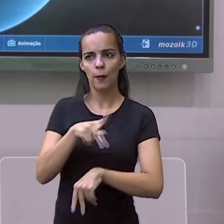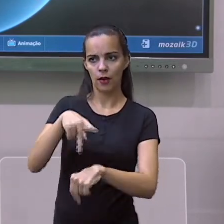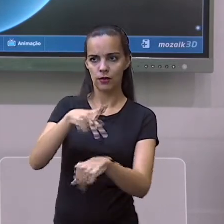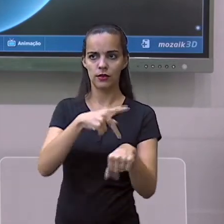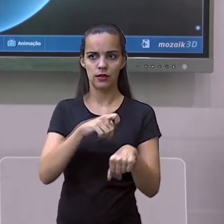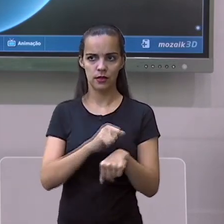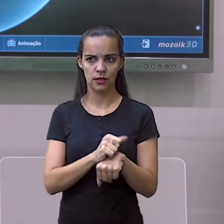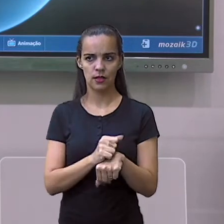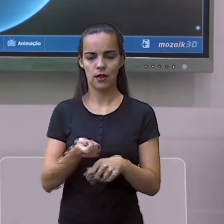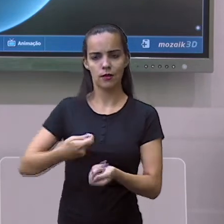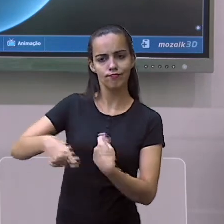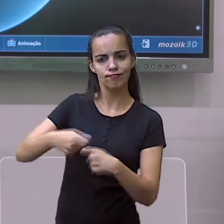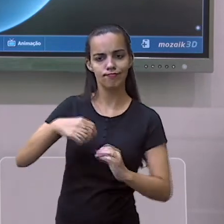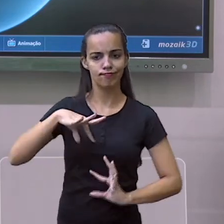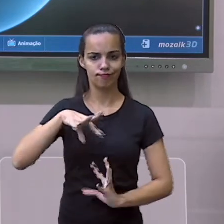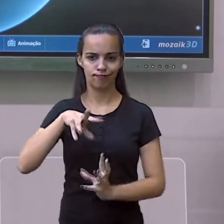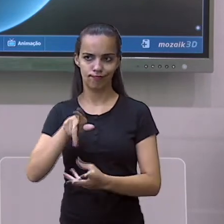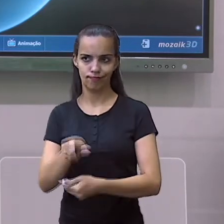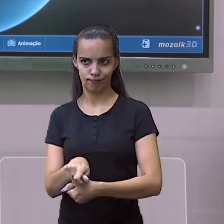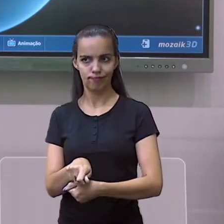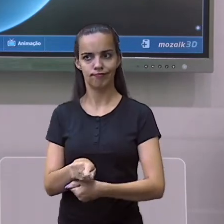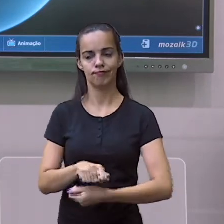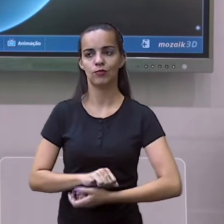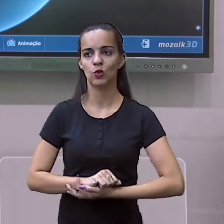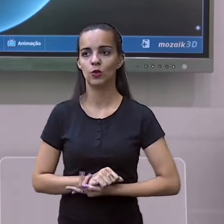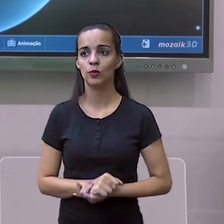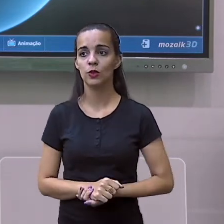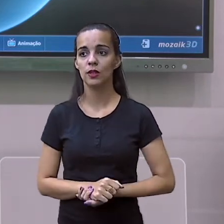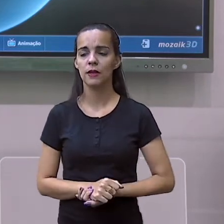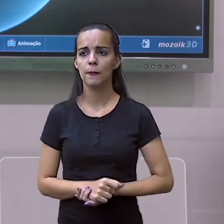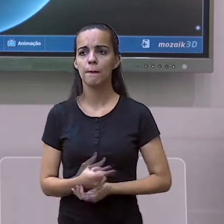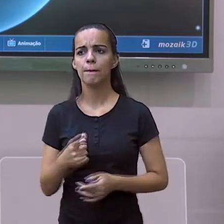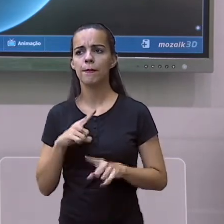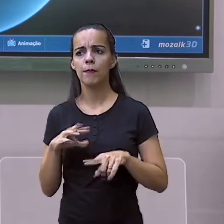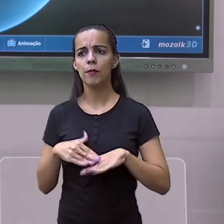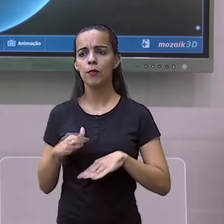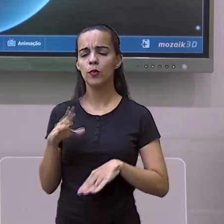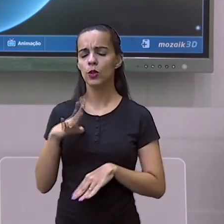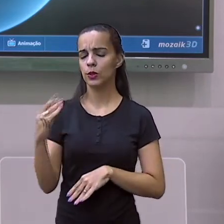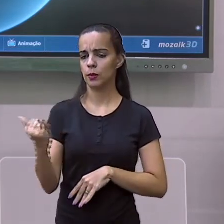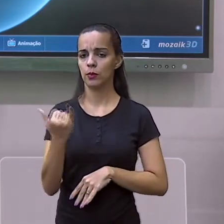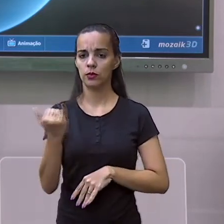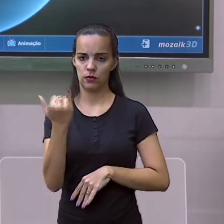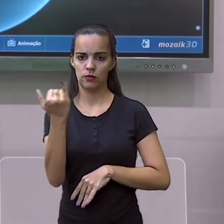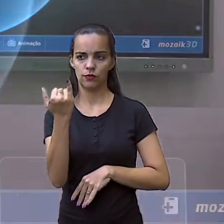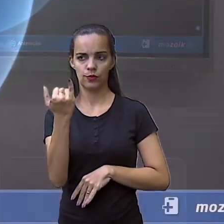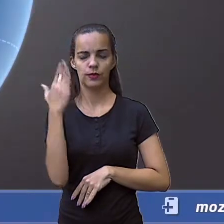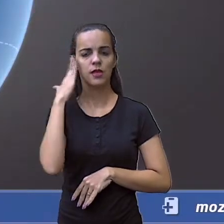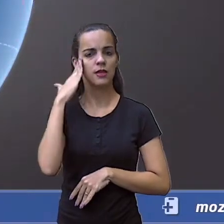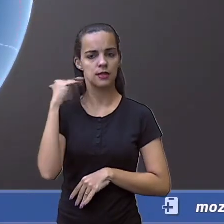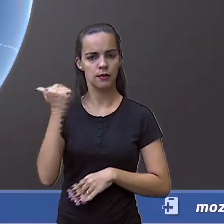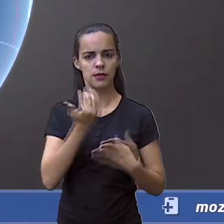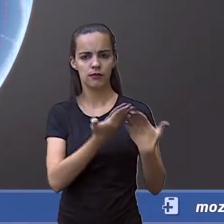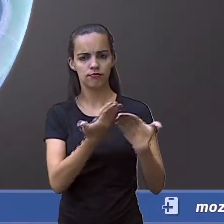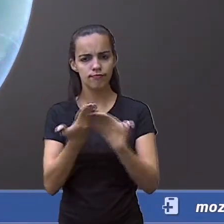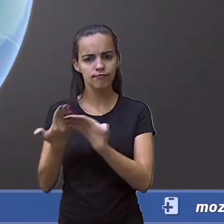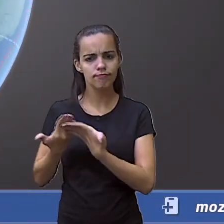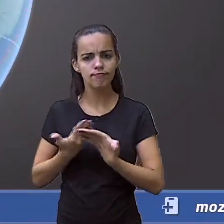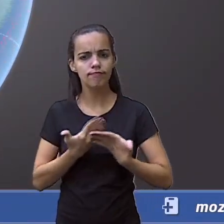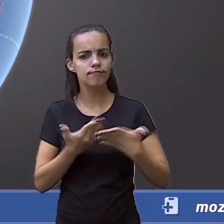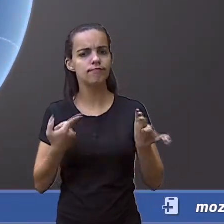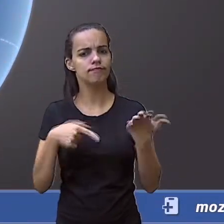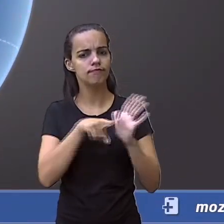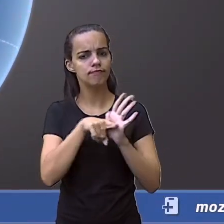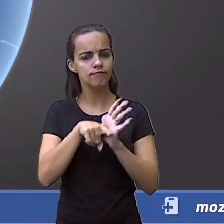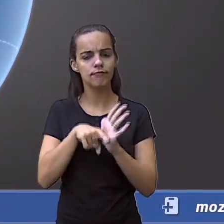globalizado como nós vivemos. Então, é muito importante, tá? mais